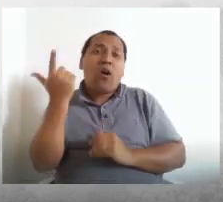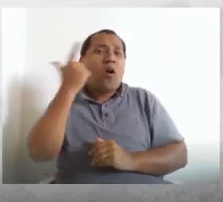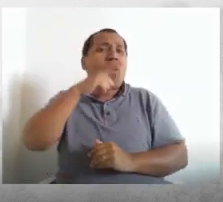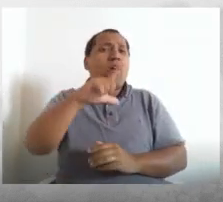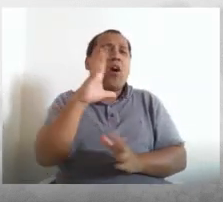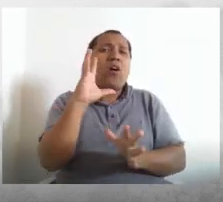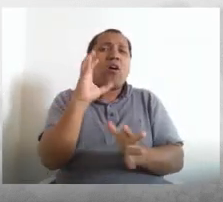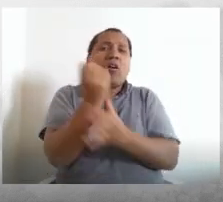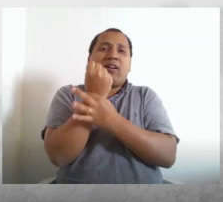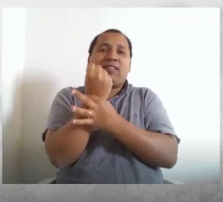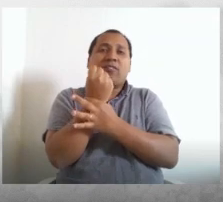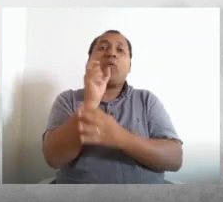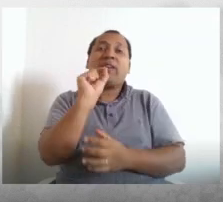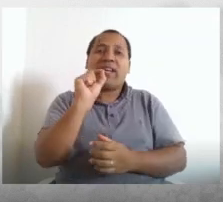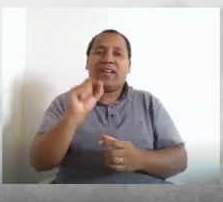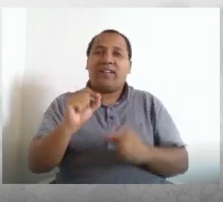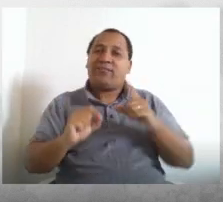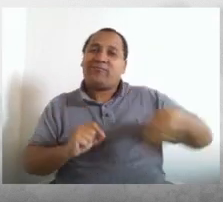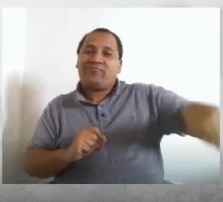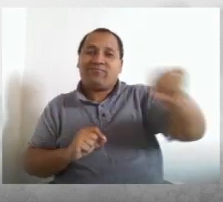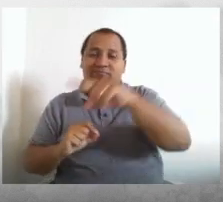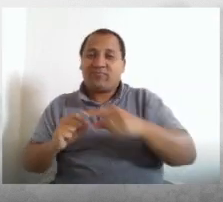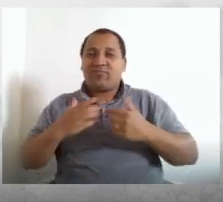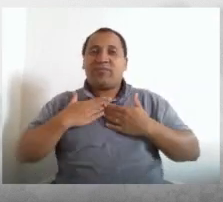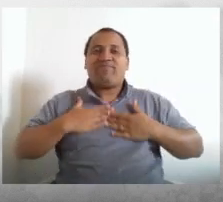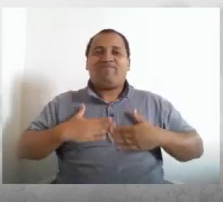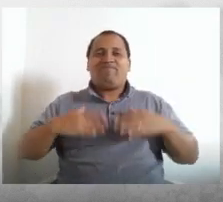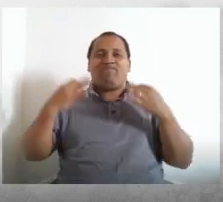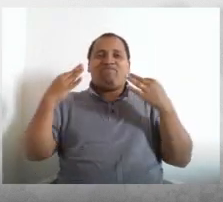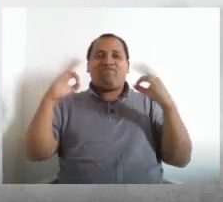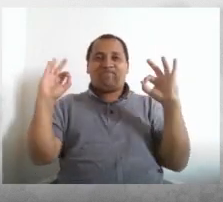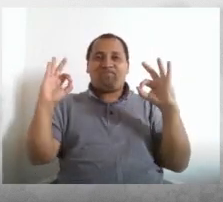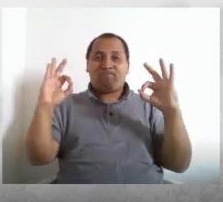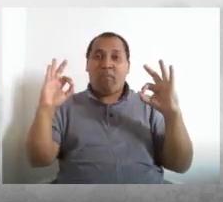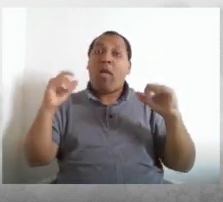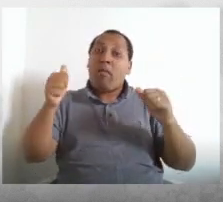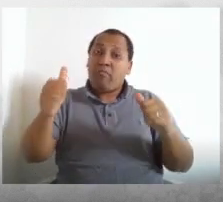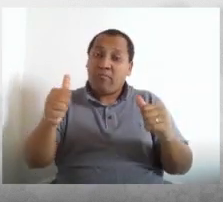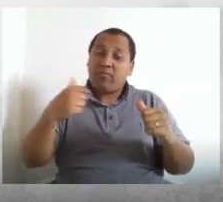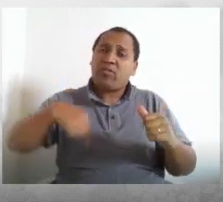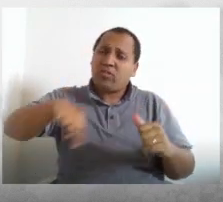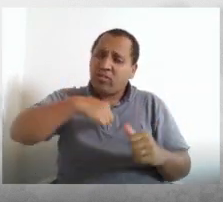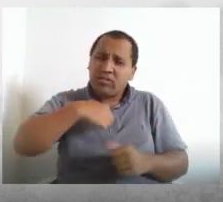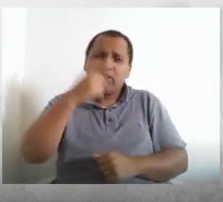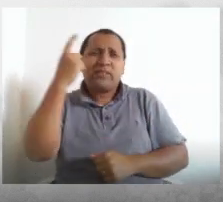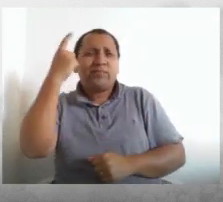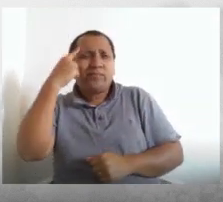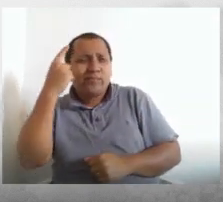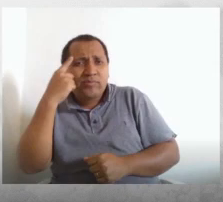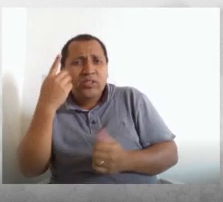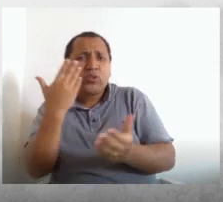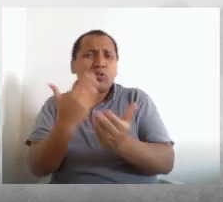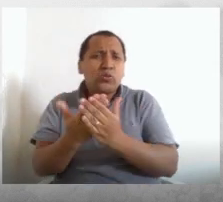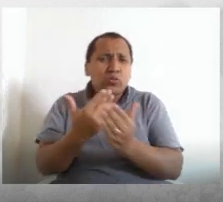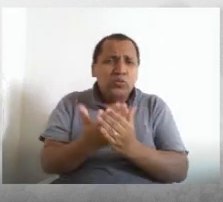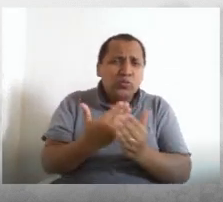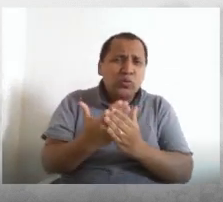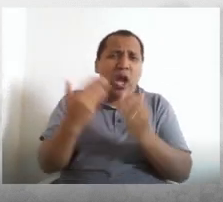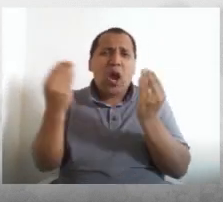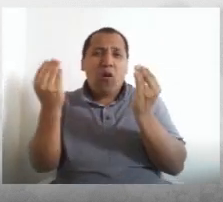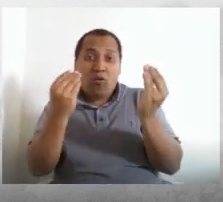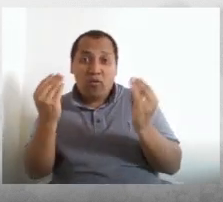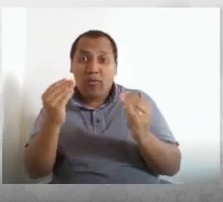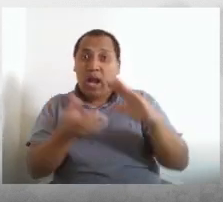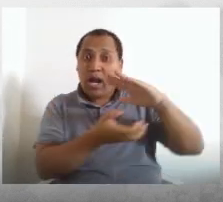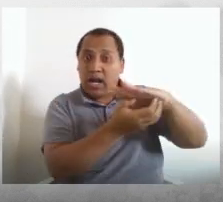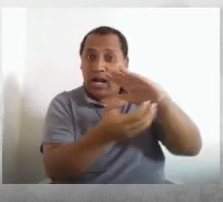para que a gente garanta a segurança da nossa comunidade. Então, esse retorno, ele vem sendo pensado, ele vai ser discutido